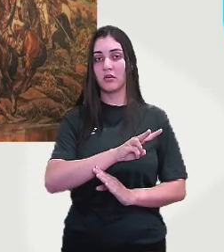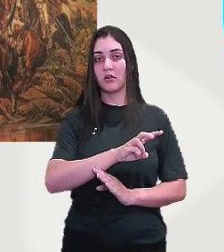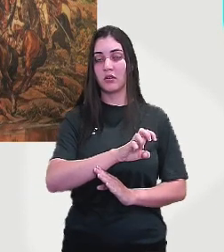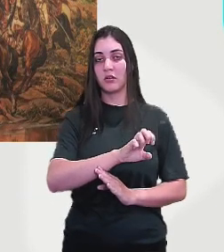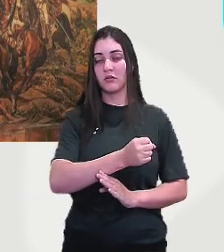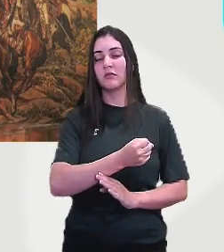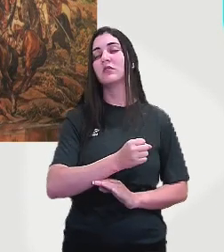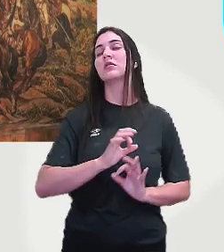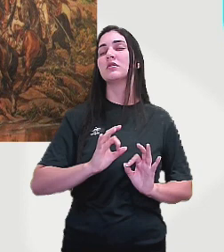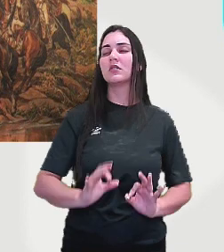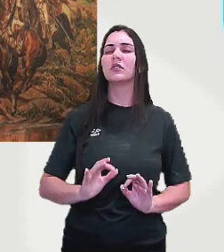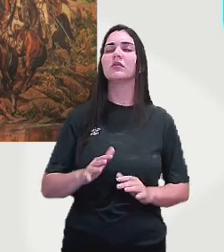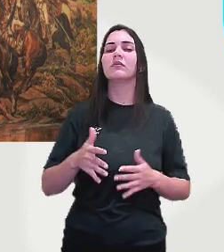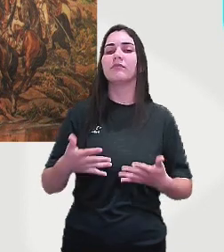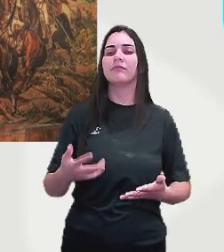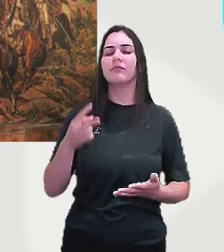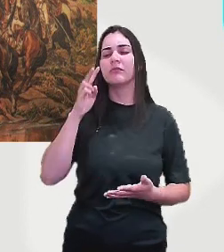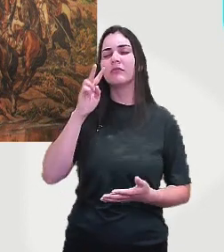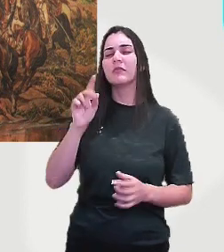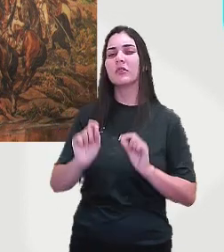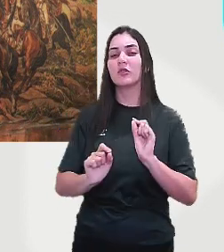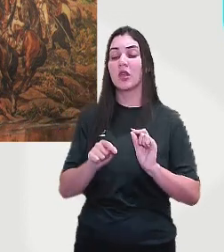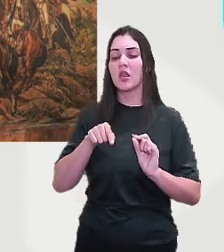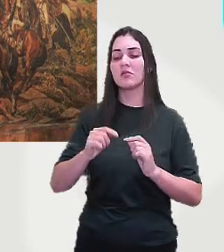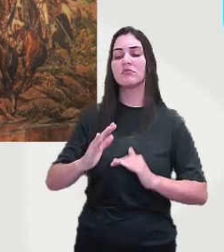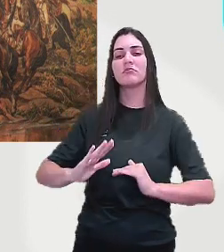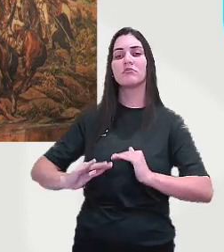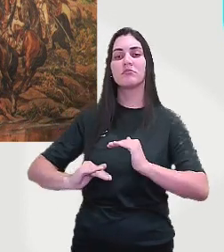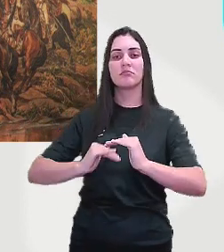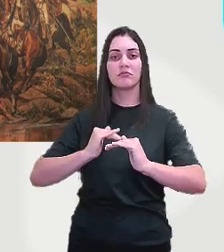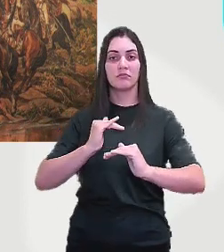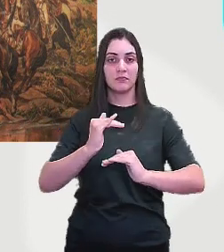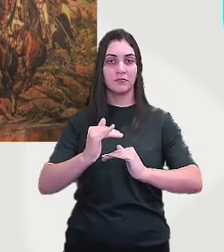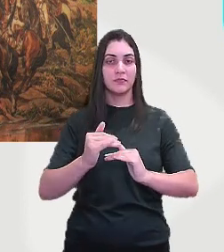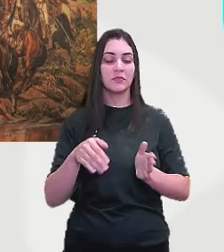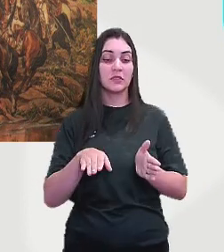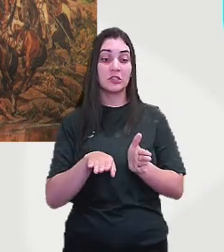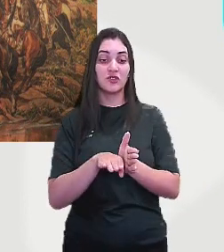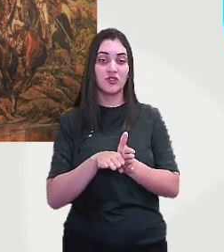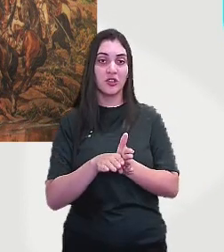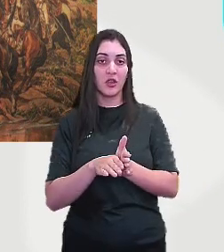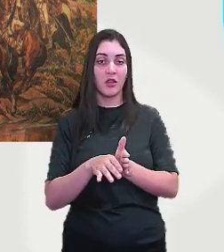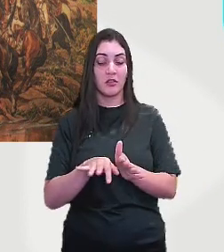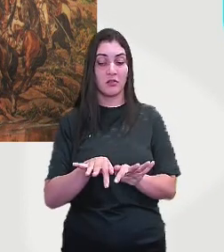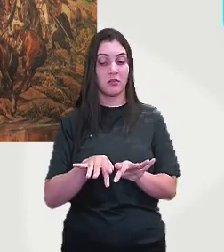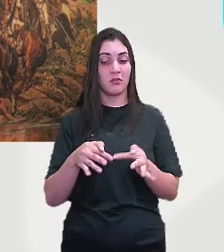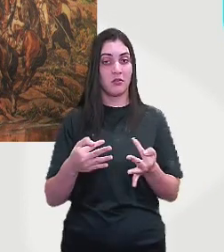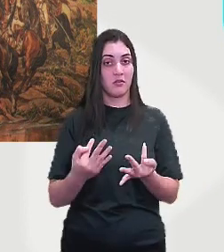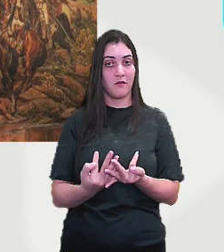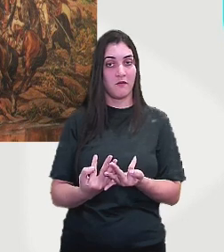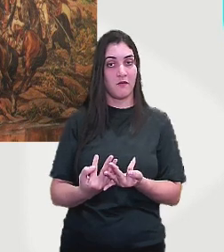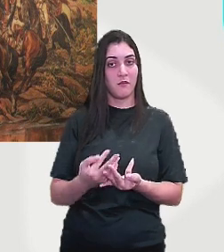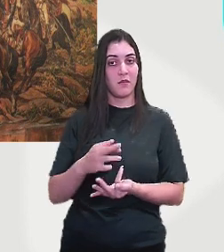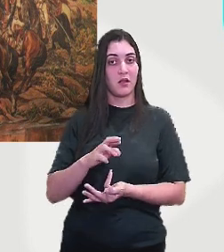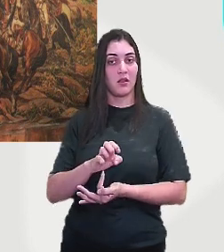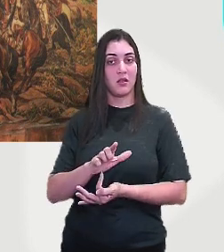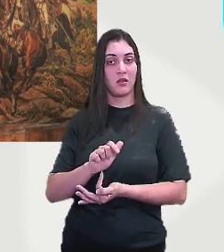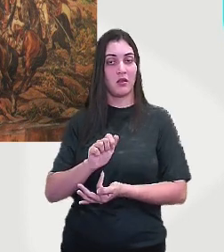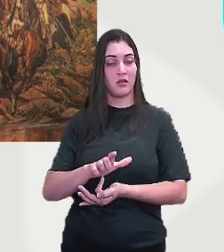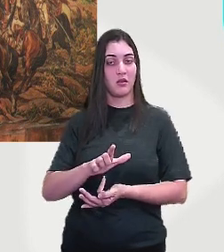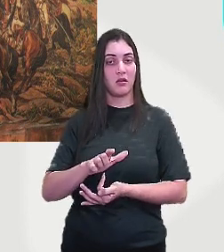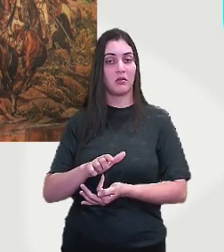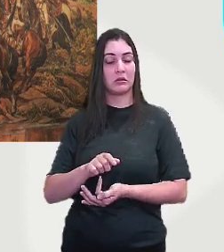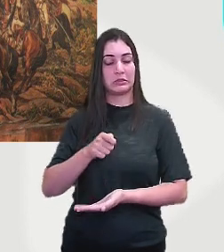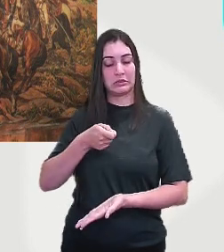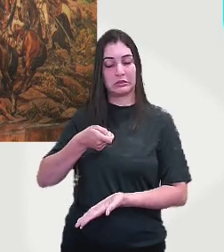Então, gente, vejam só, esse processo aí de chegada da família real, instituição de